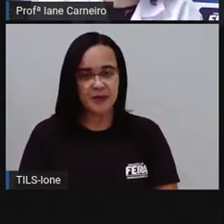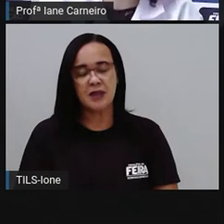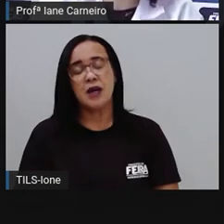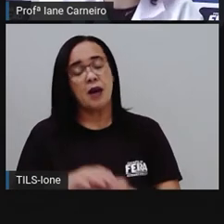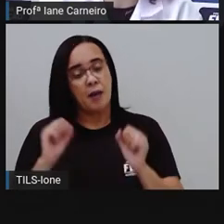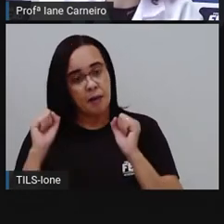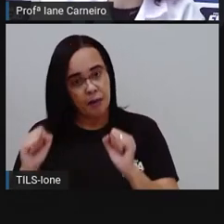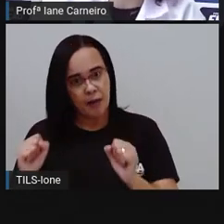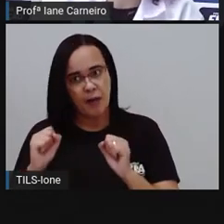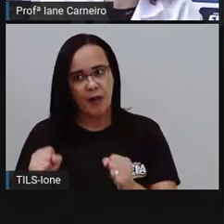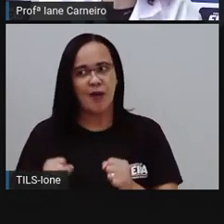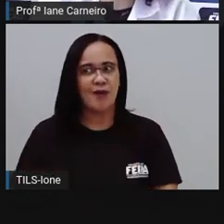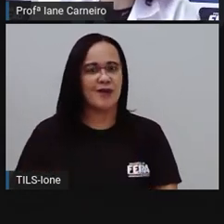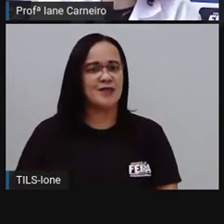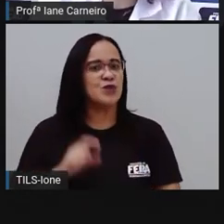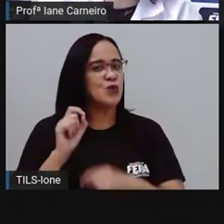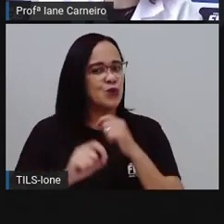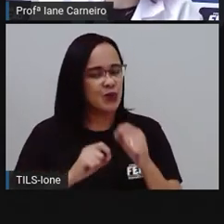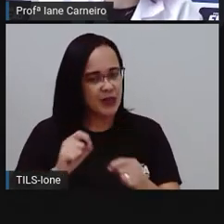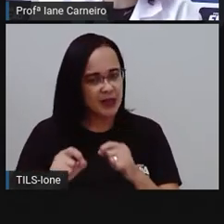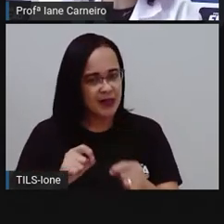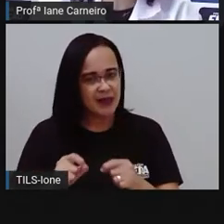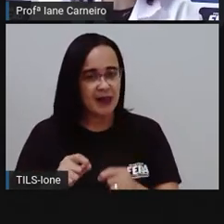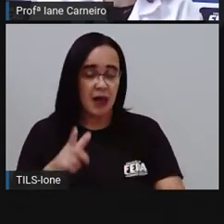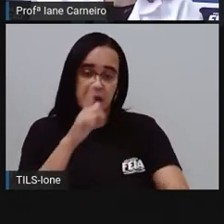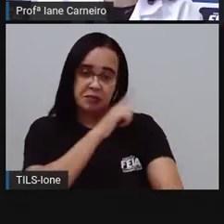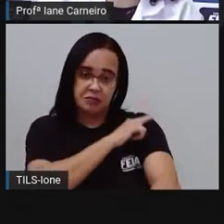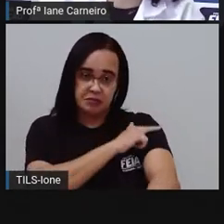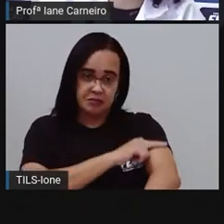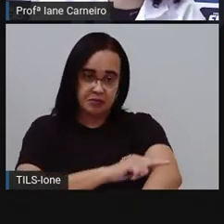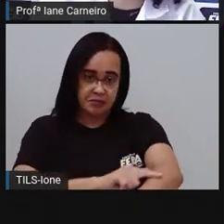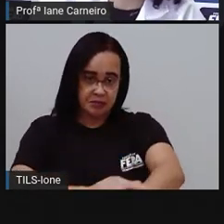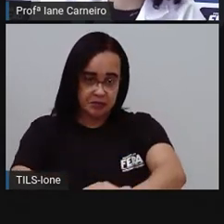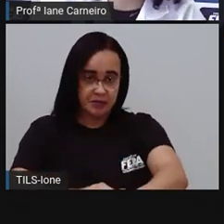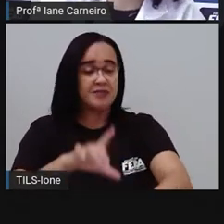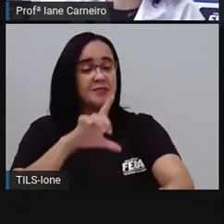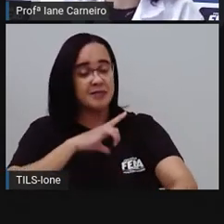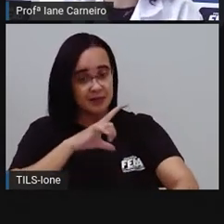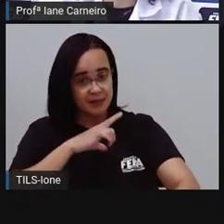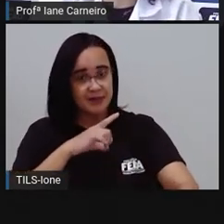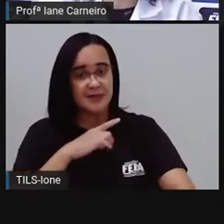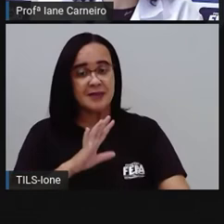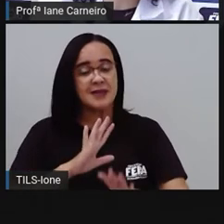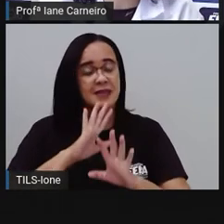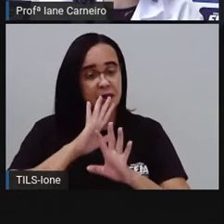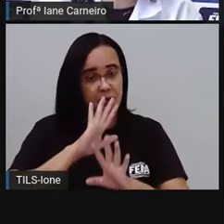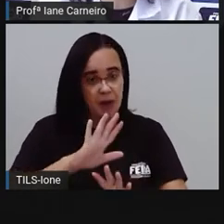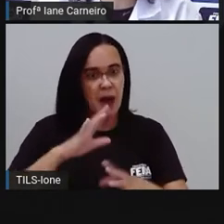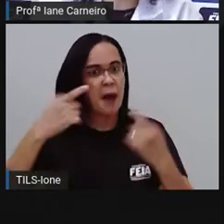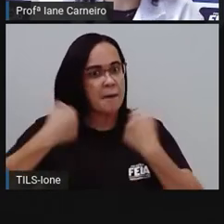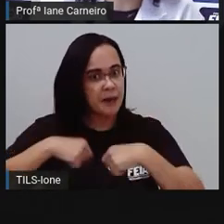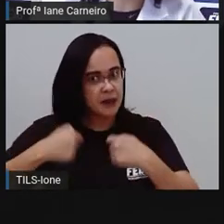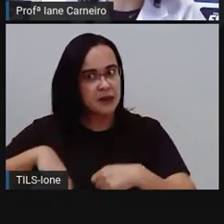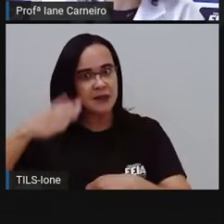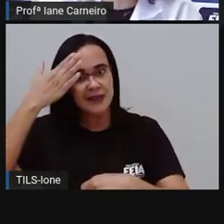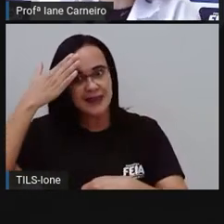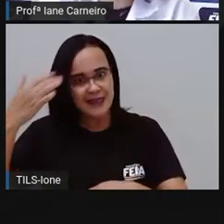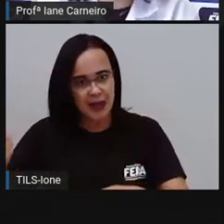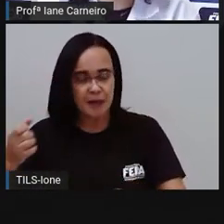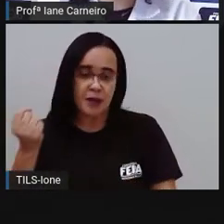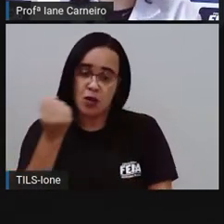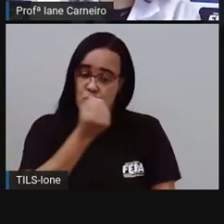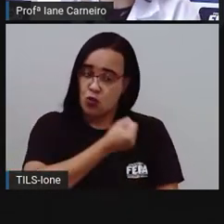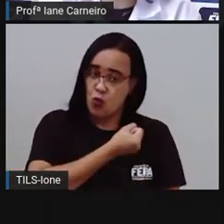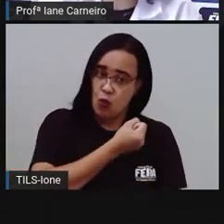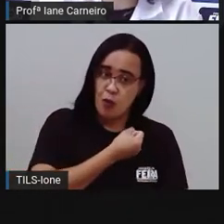deve ser gentil com o carteiro, mas ele não sabe quem é a gente, né? Quem mora em apartamento, né? Precisa colocar o número do apartamento e o número